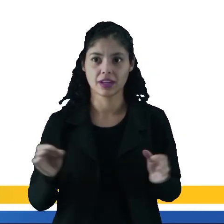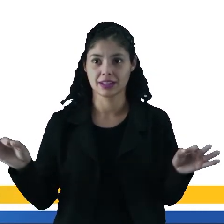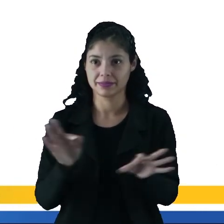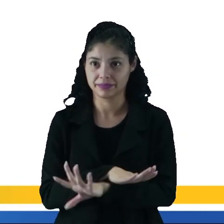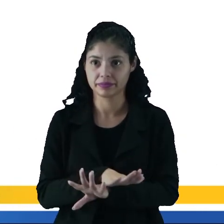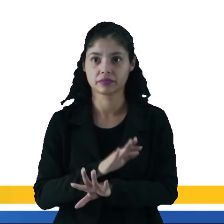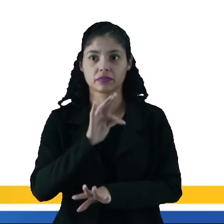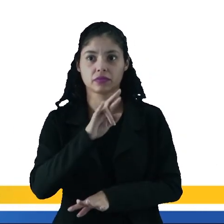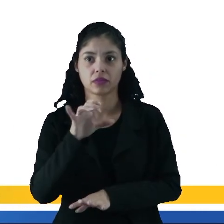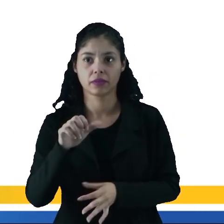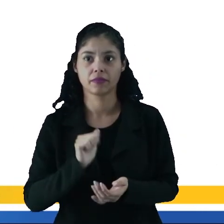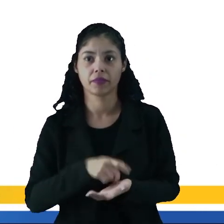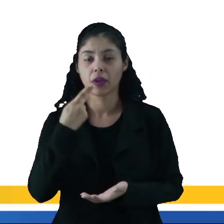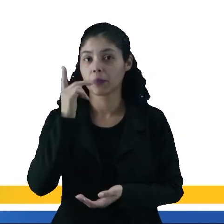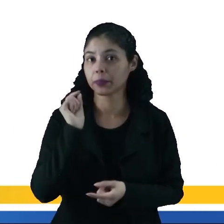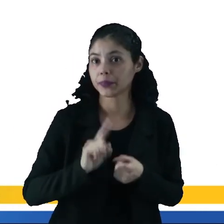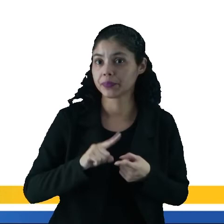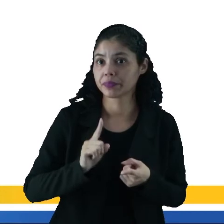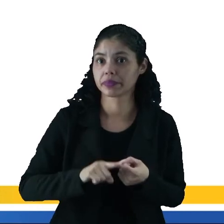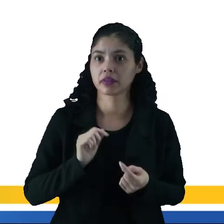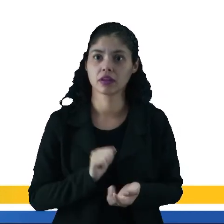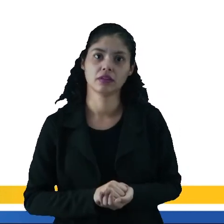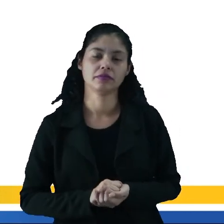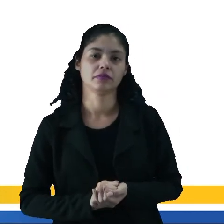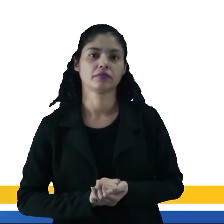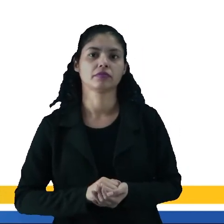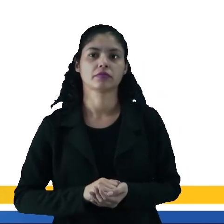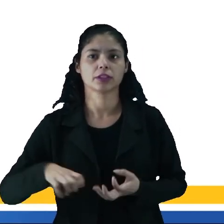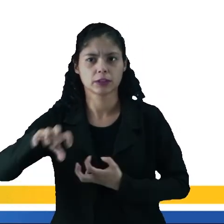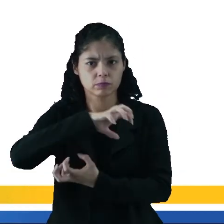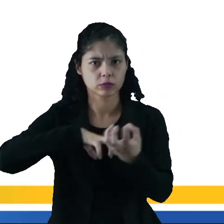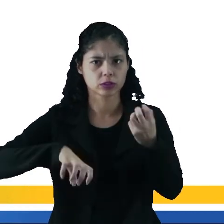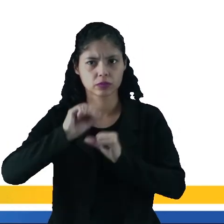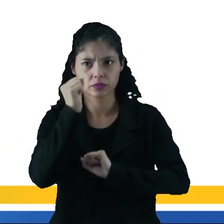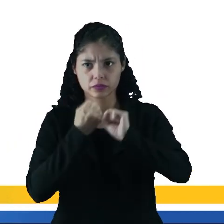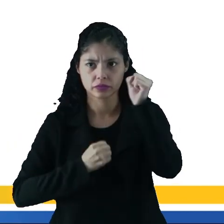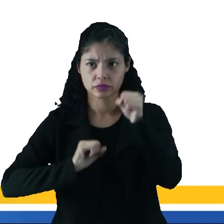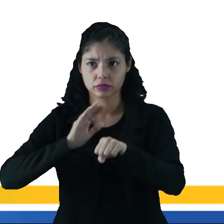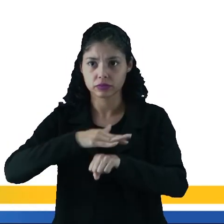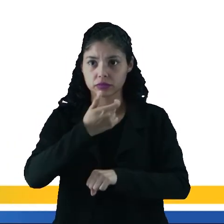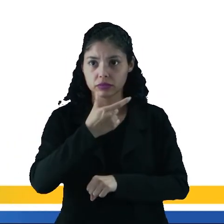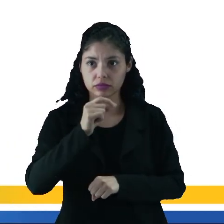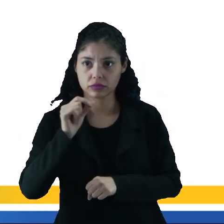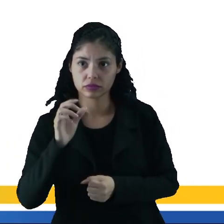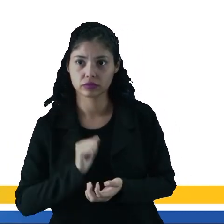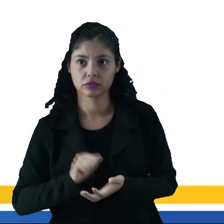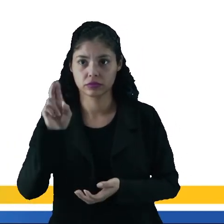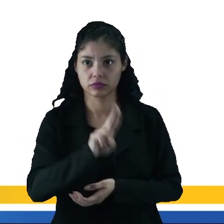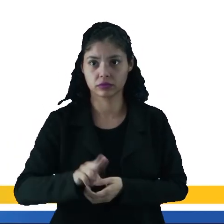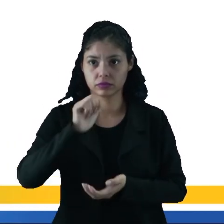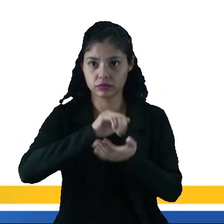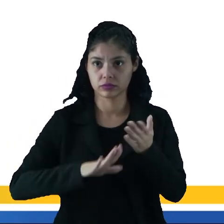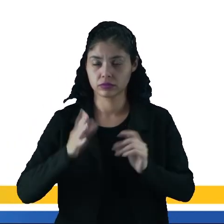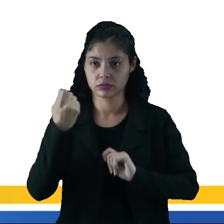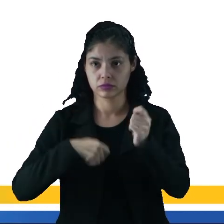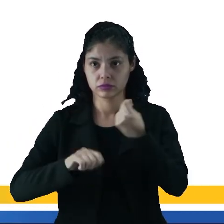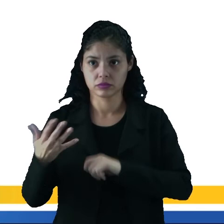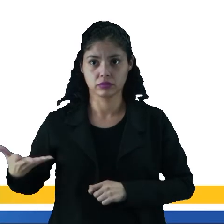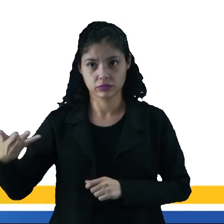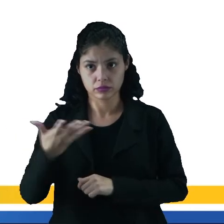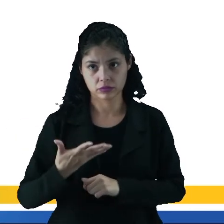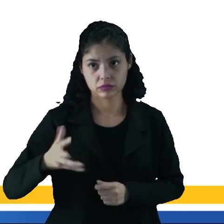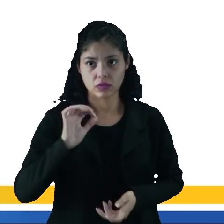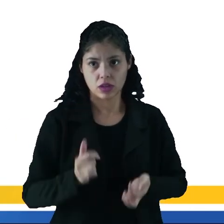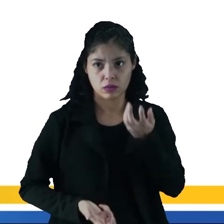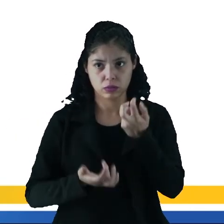combustíveis fósseis. Eles dizem por quê? Que desde a Revolução Industrial, há mais de 200 anos, nossas atividades econômicas